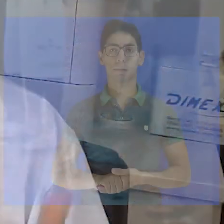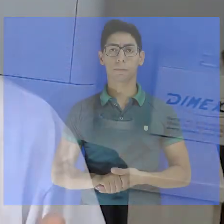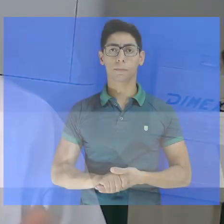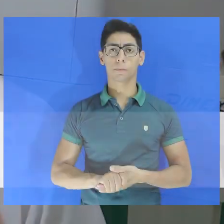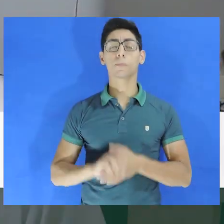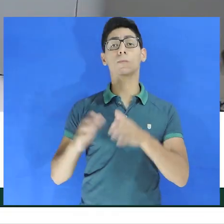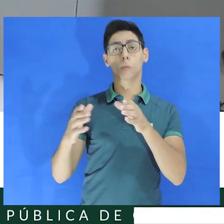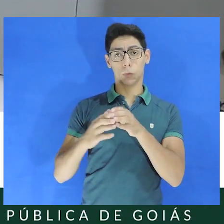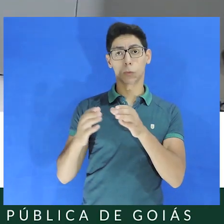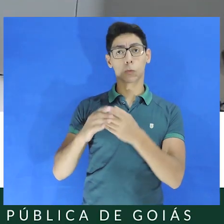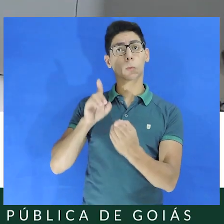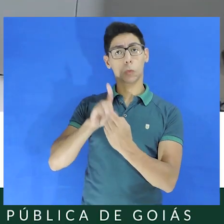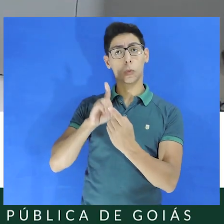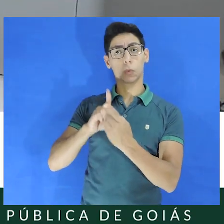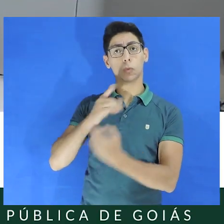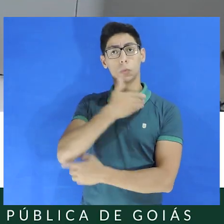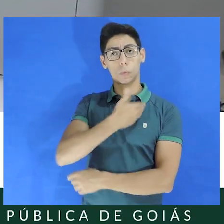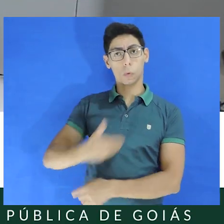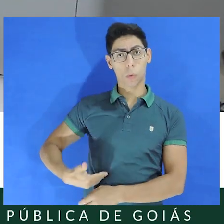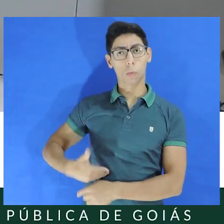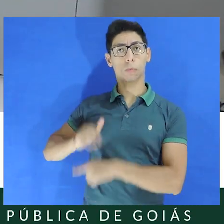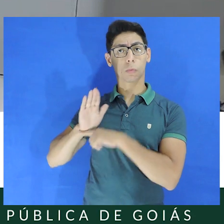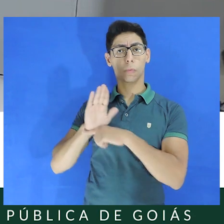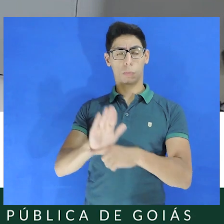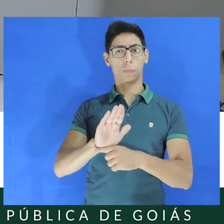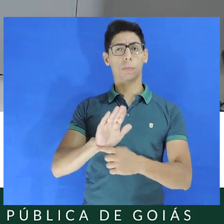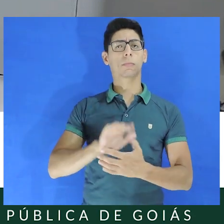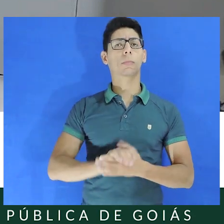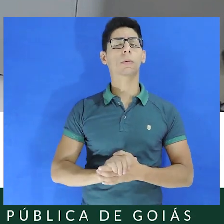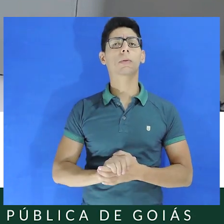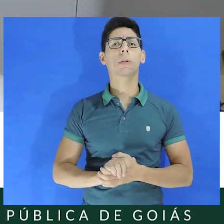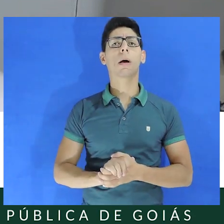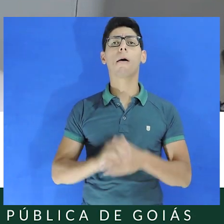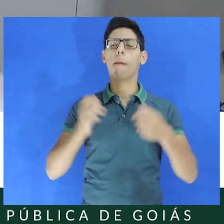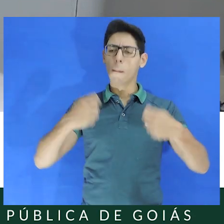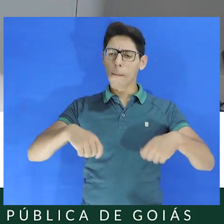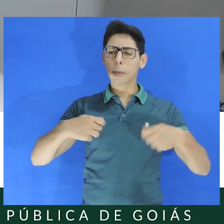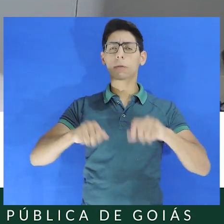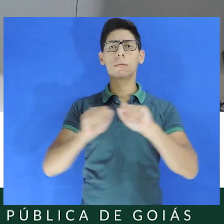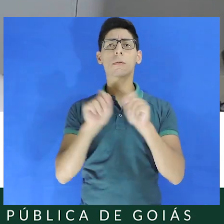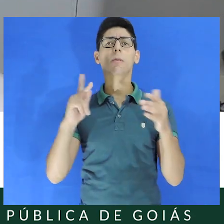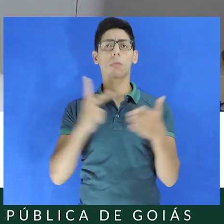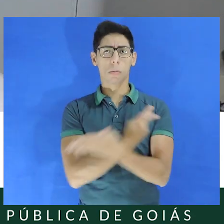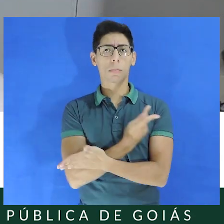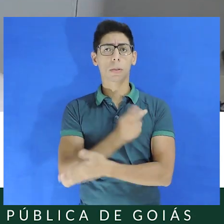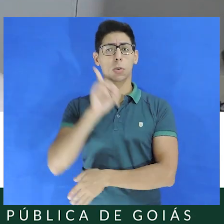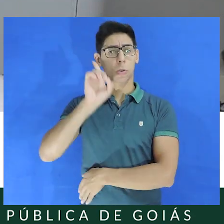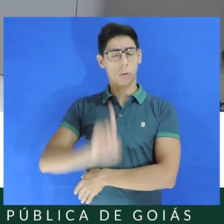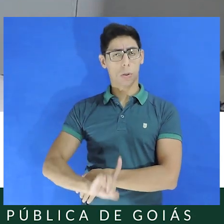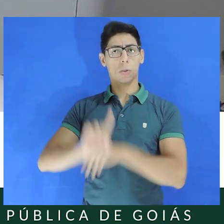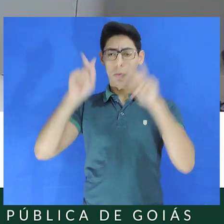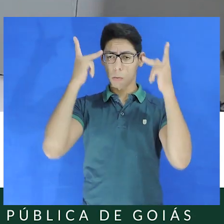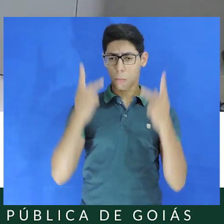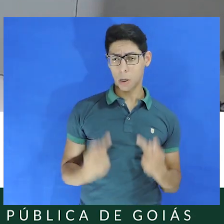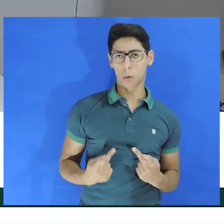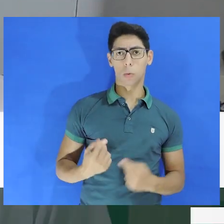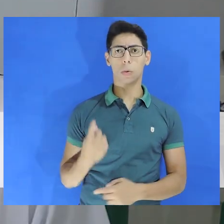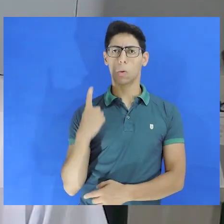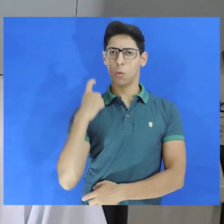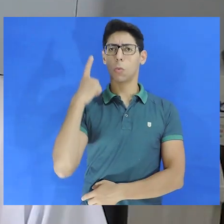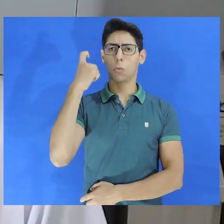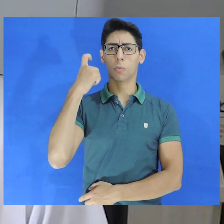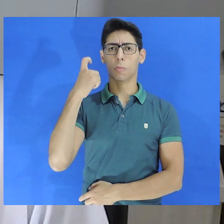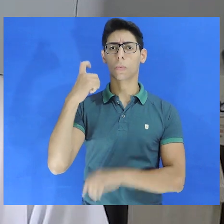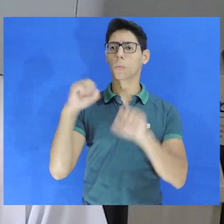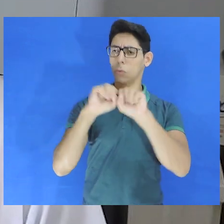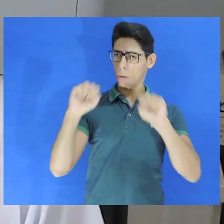A Defensoria Pública, de forma expressa pelo nosso Constituinte, deve promover os direitos humanos. A única instituição do sistema